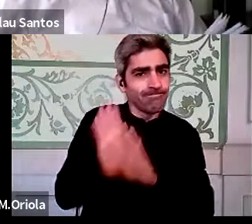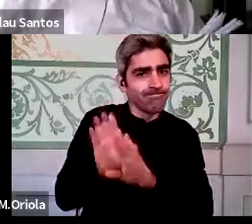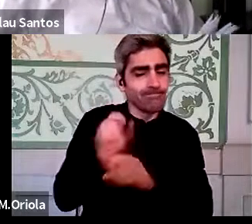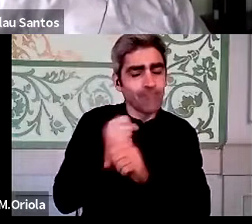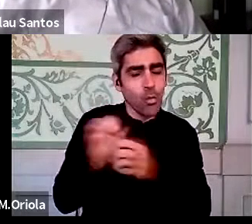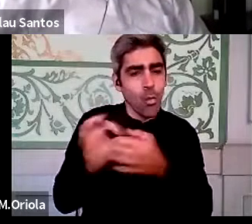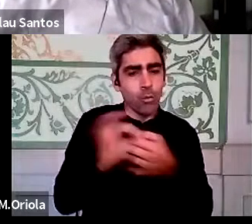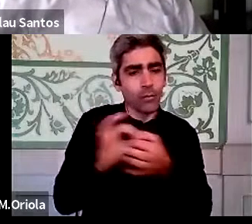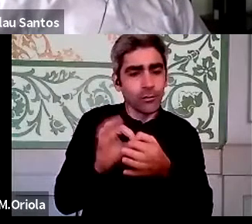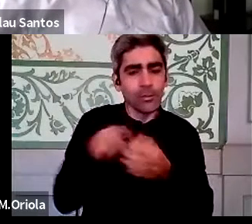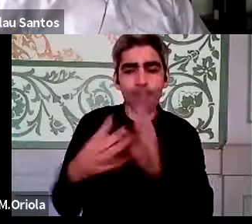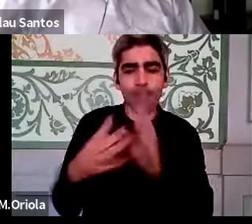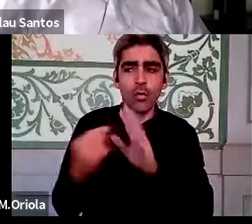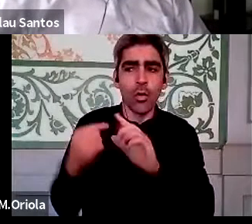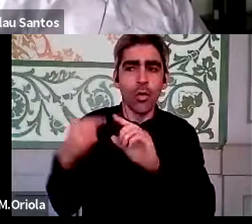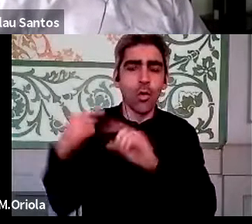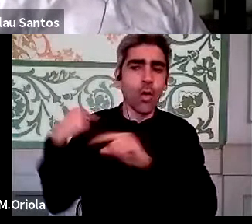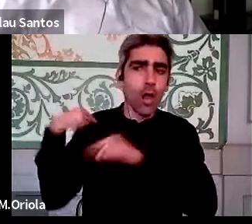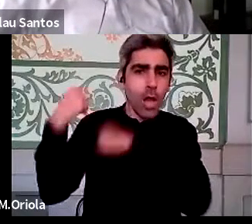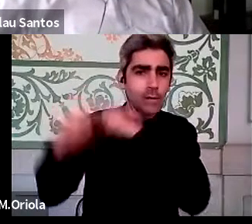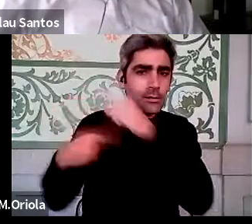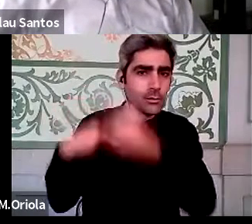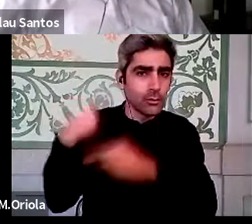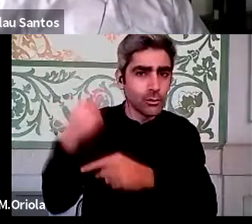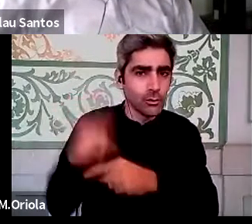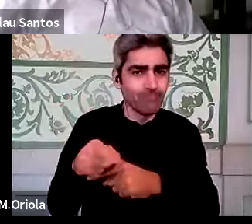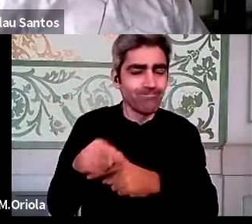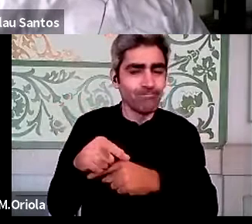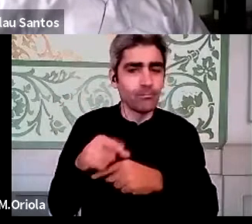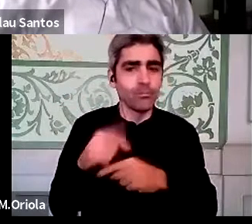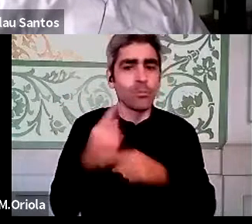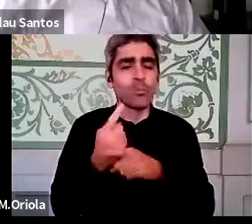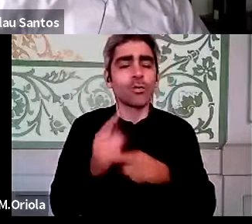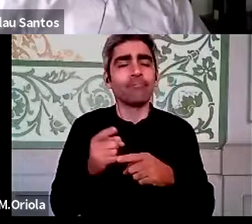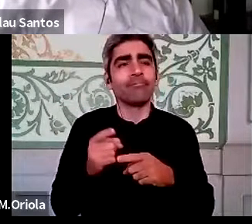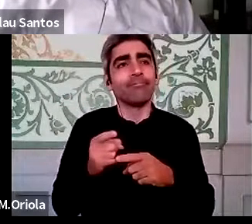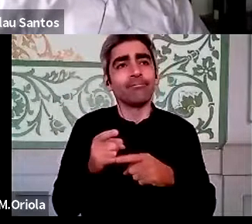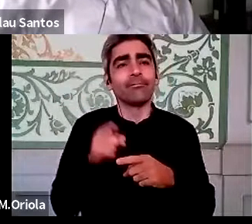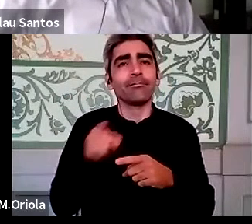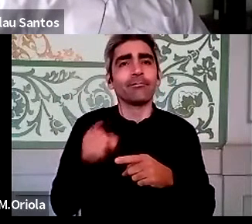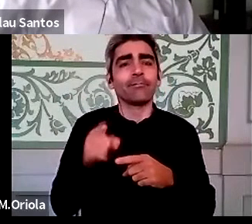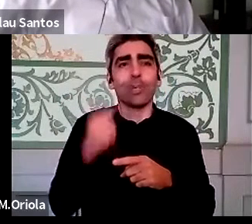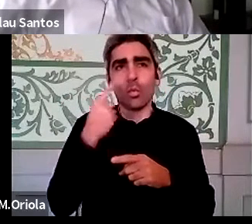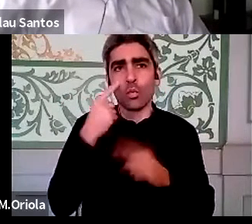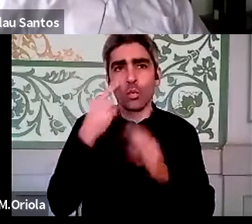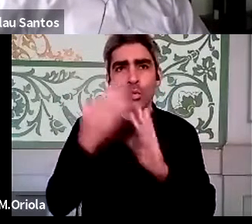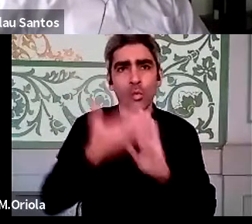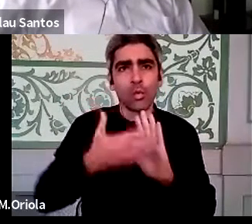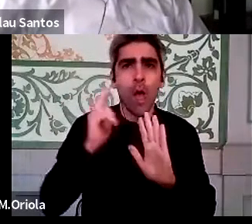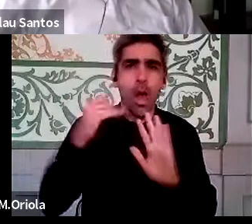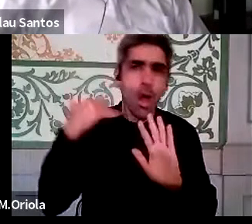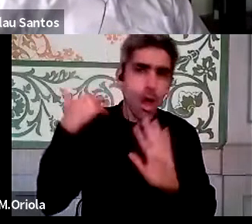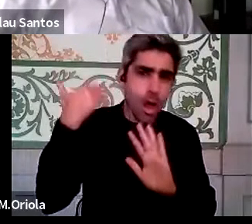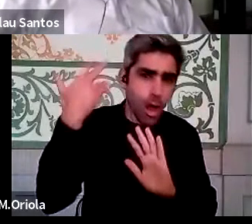modelos clássicos, porque eles não são tão, como é que ia dizer, eles não perduram ao longo de décadas